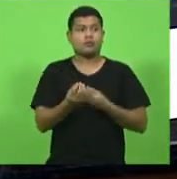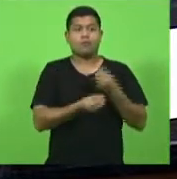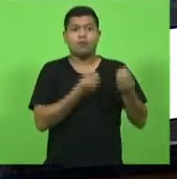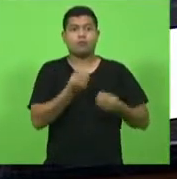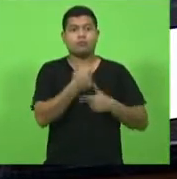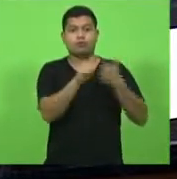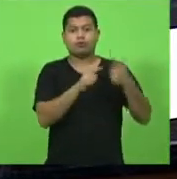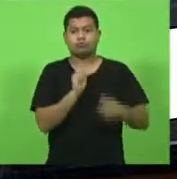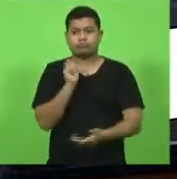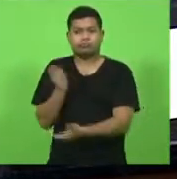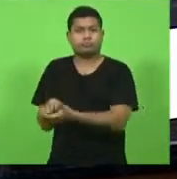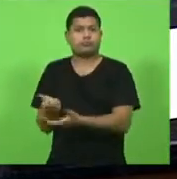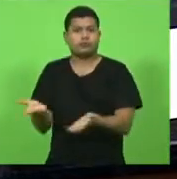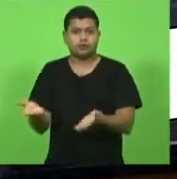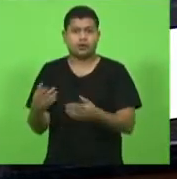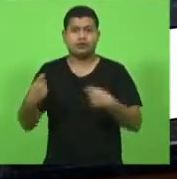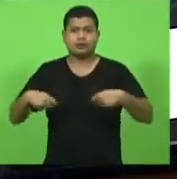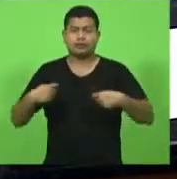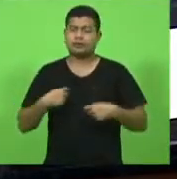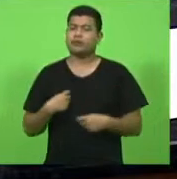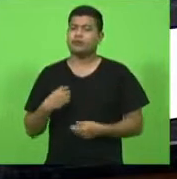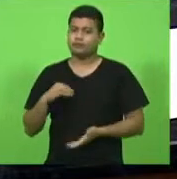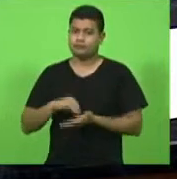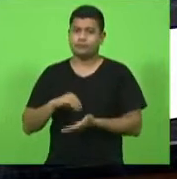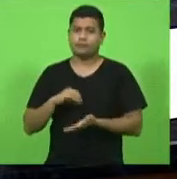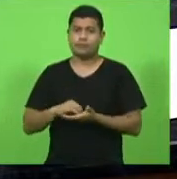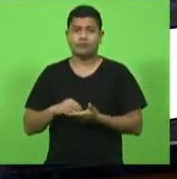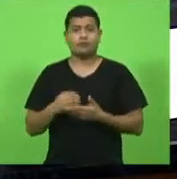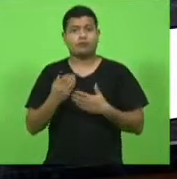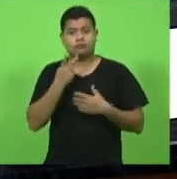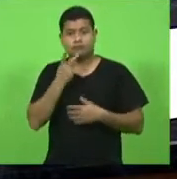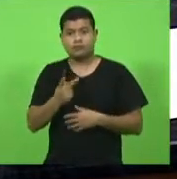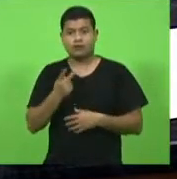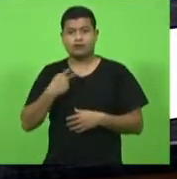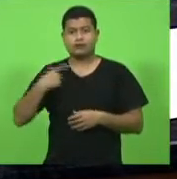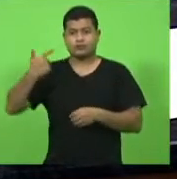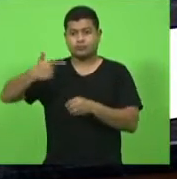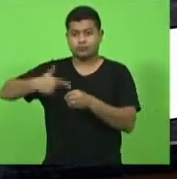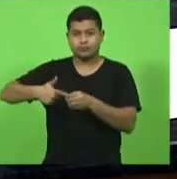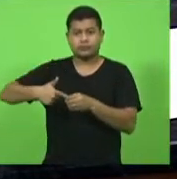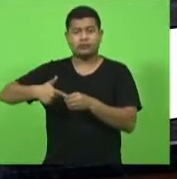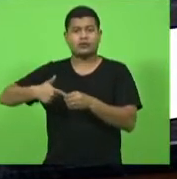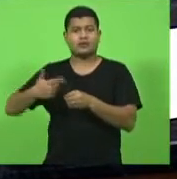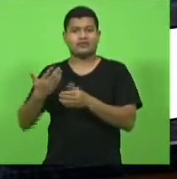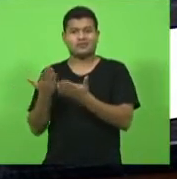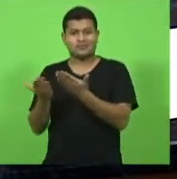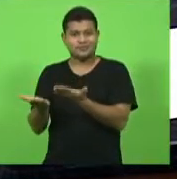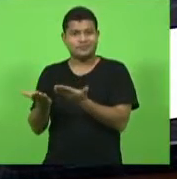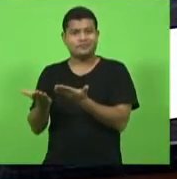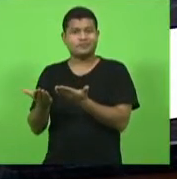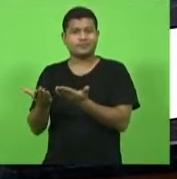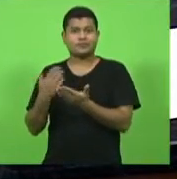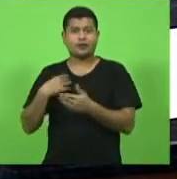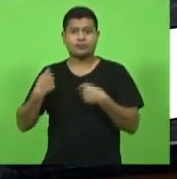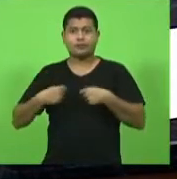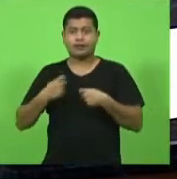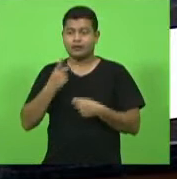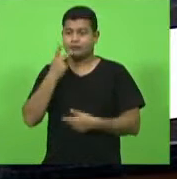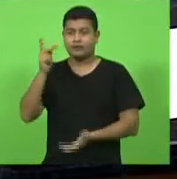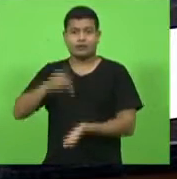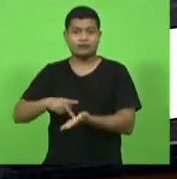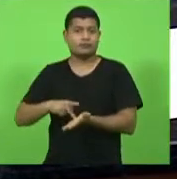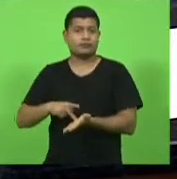quando nós falamos então em preço do combustível nas bombas nós temos que falar a realidade e